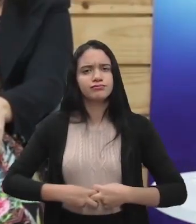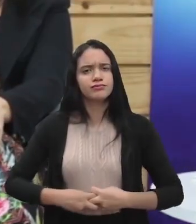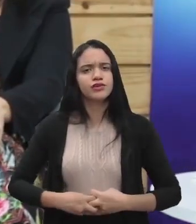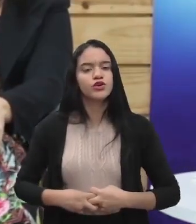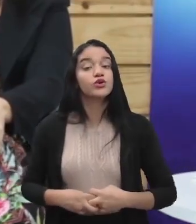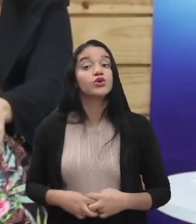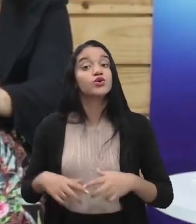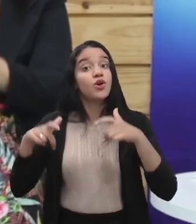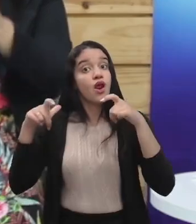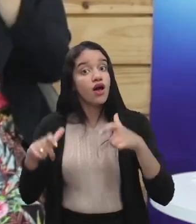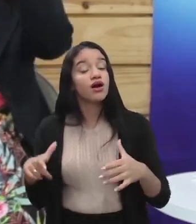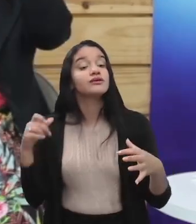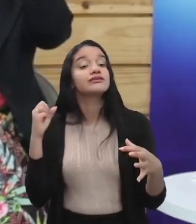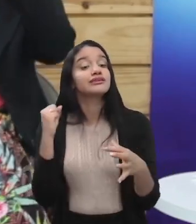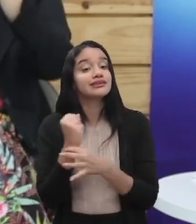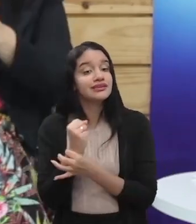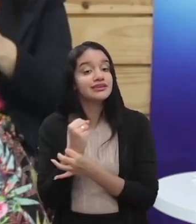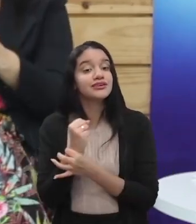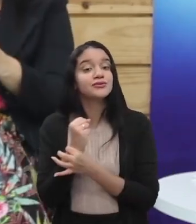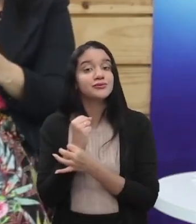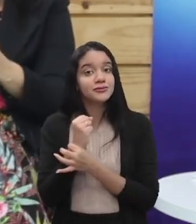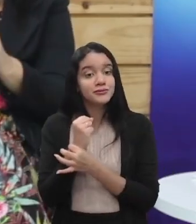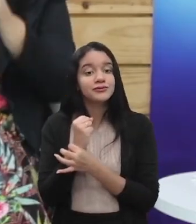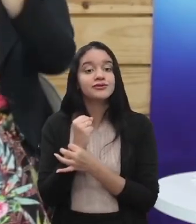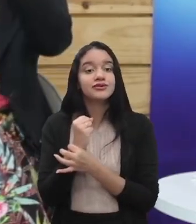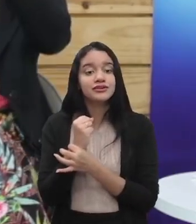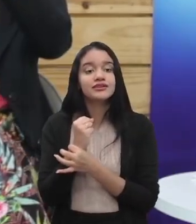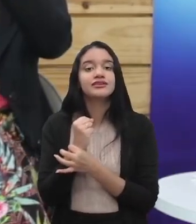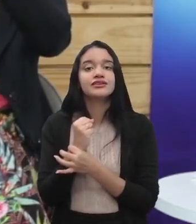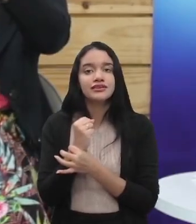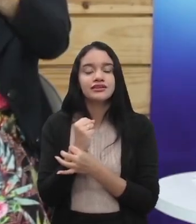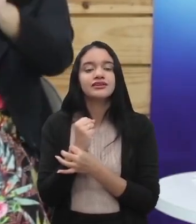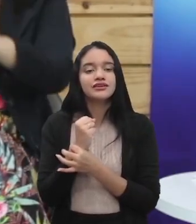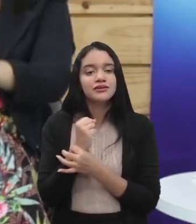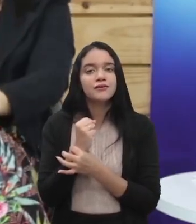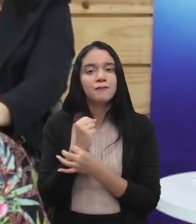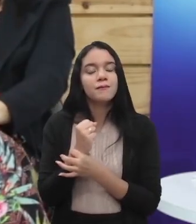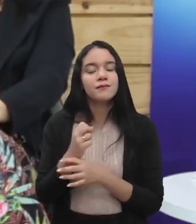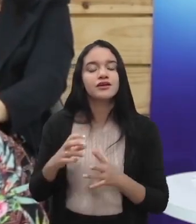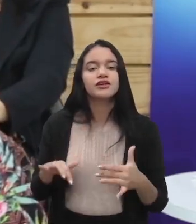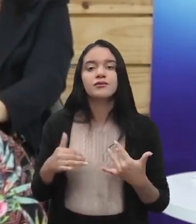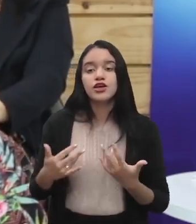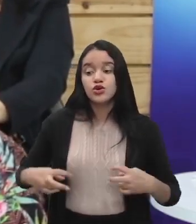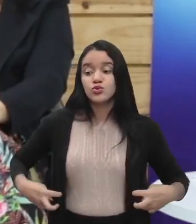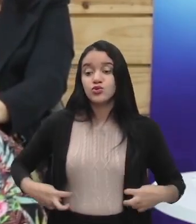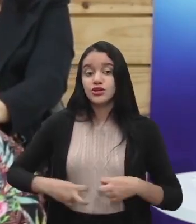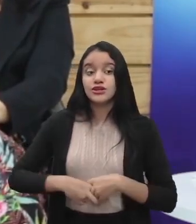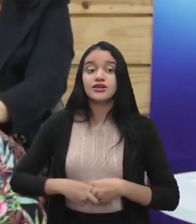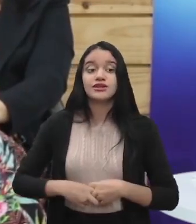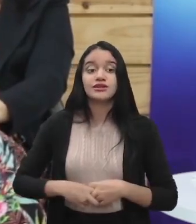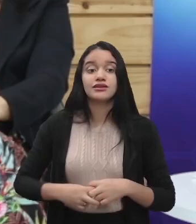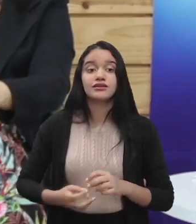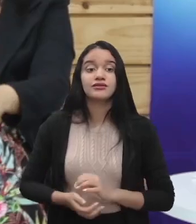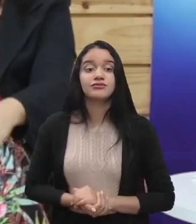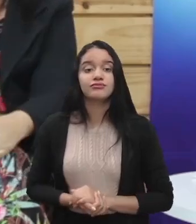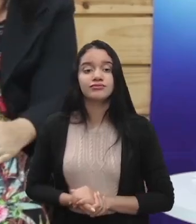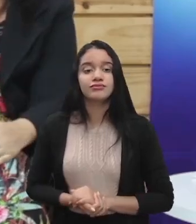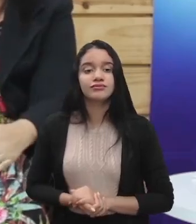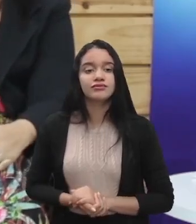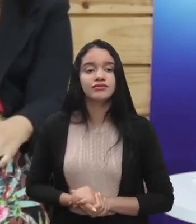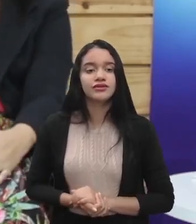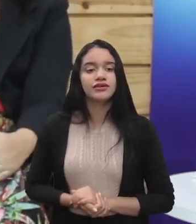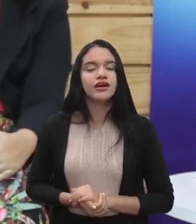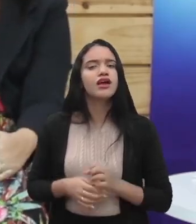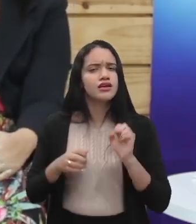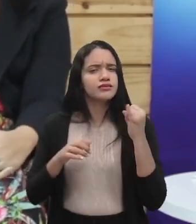local seguro, porque vai, de repente, coloca o andaime e coloca o cinto ali naquele andaime. Então, é importante